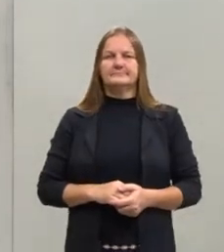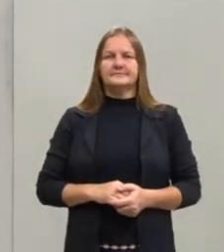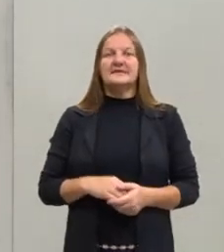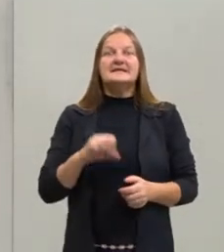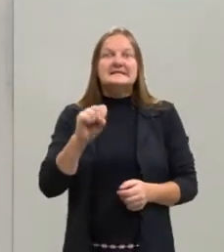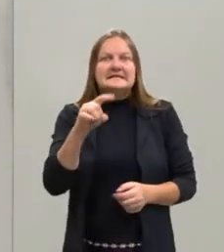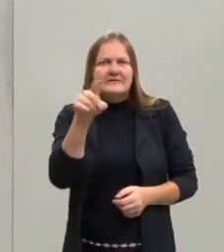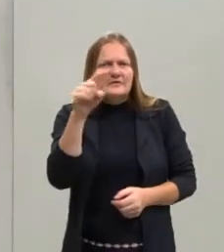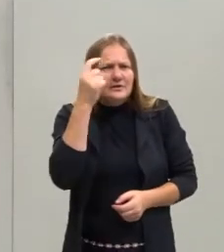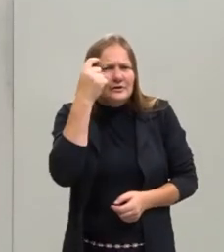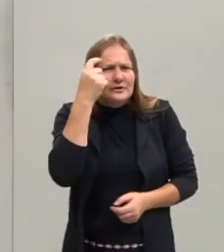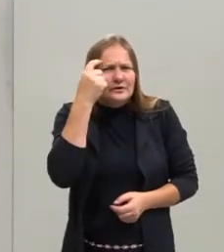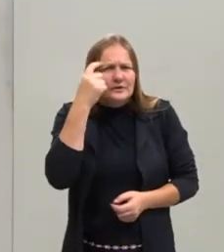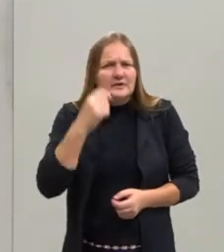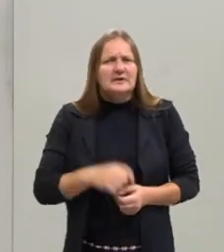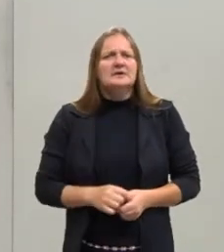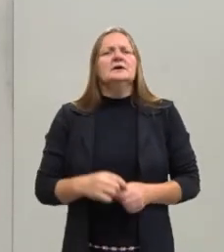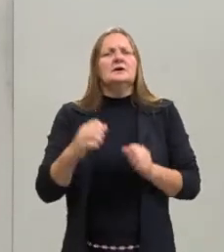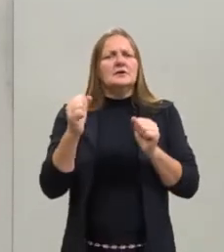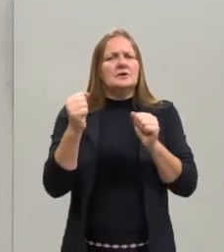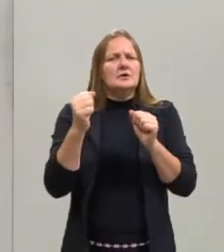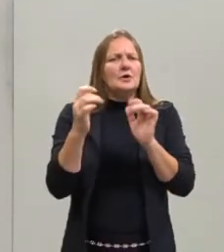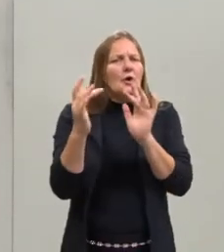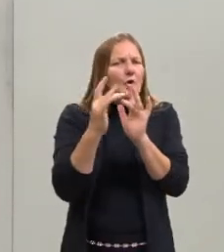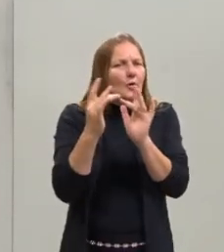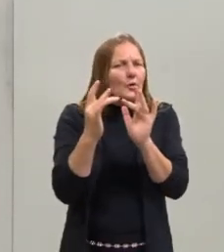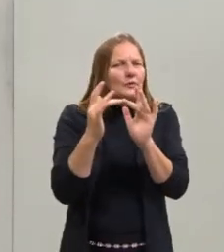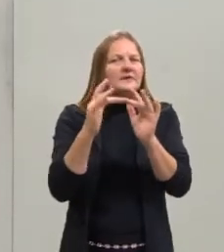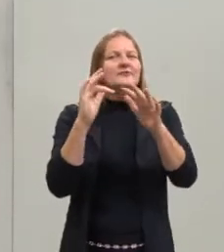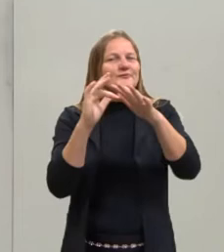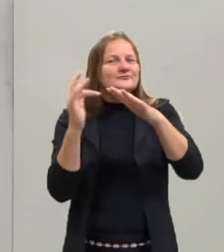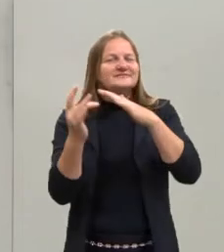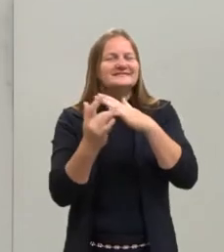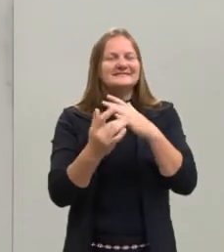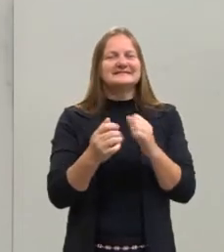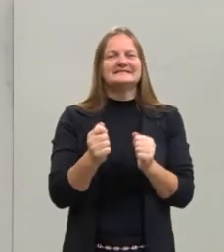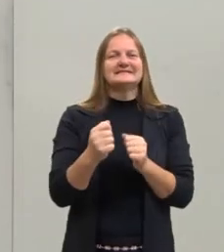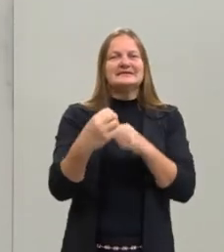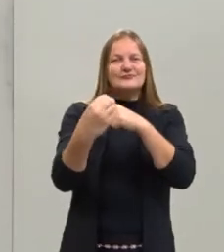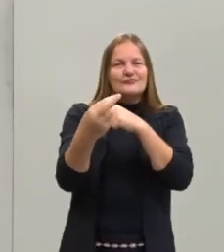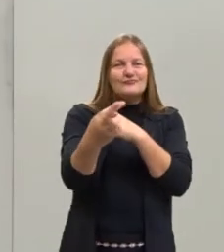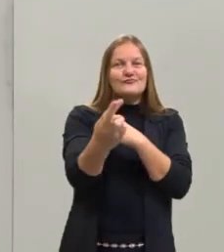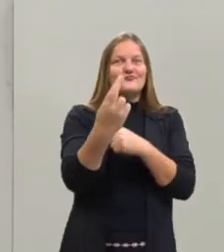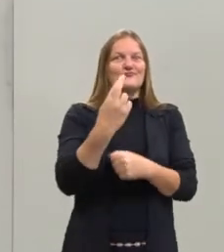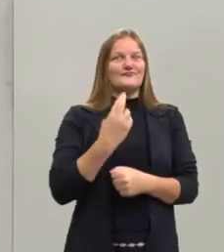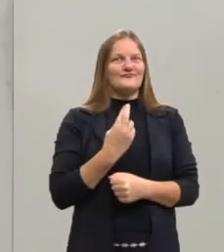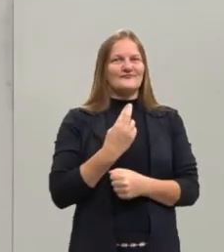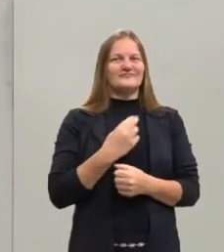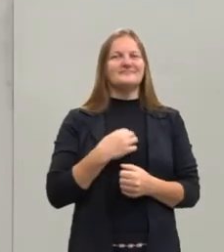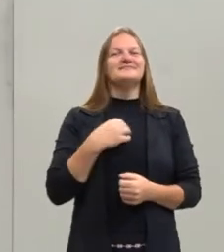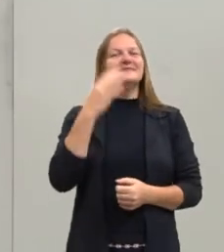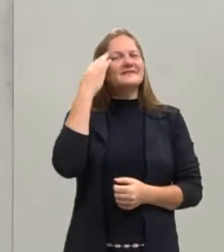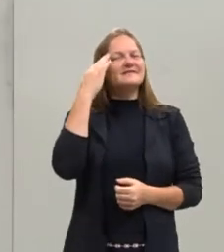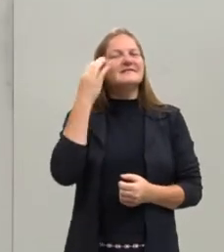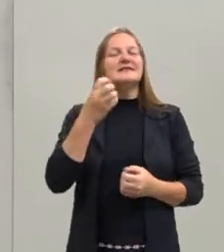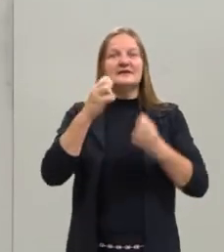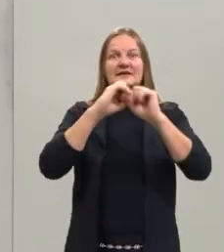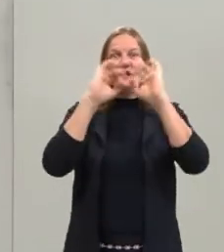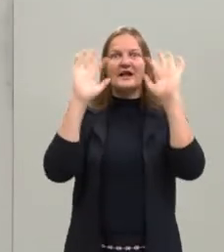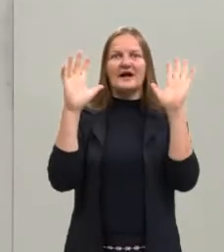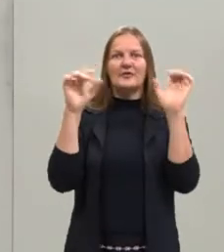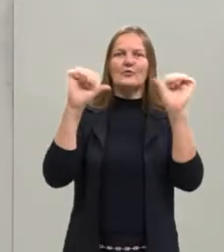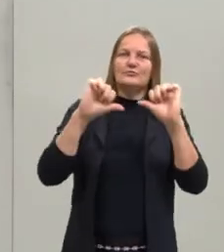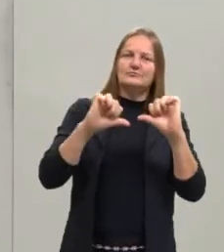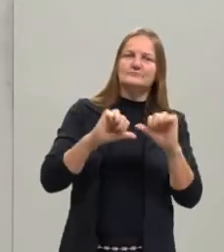entendendo o meu raciocínio, vocês me dão um toque lá, vocês me dizem, vocês me deem um feedback, um retorno e me digam, por favor,